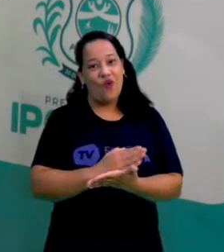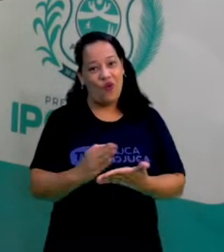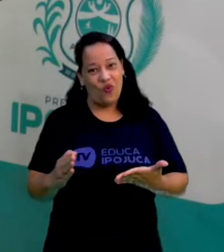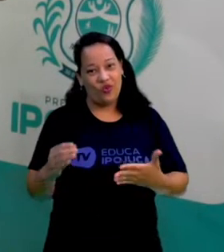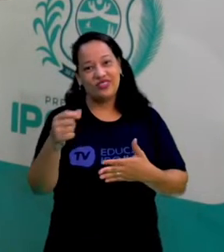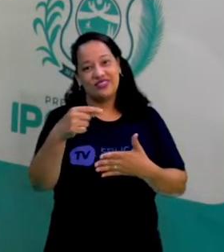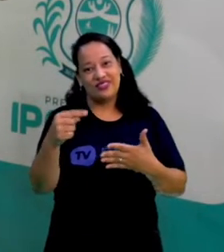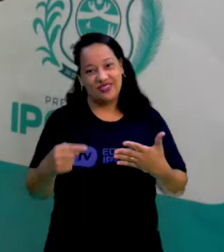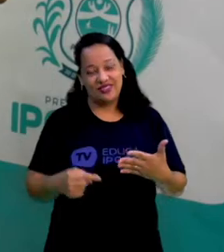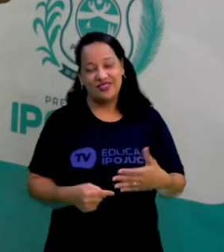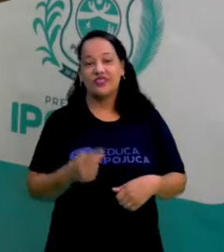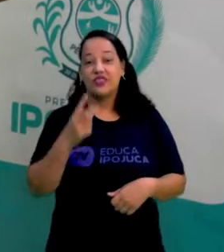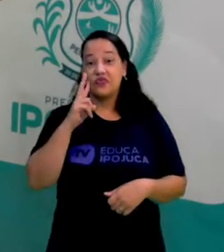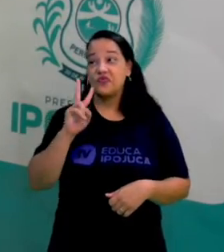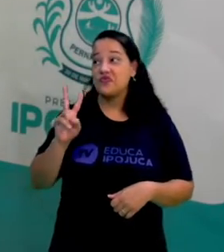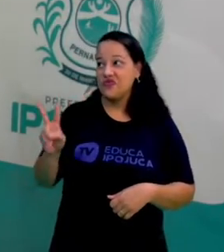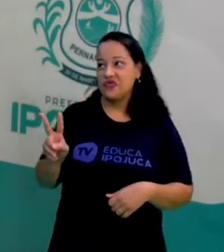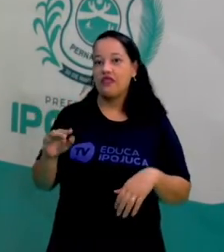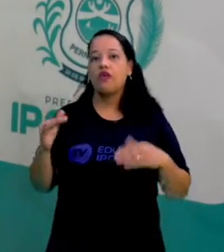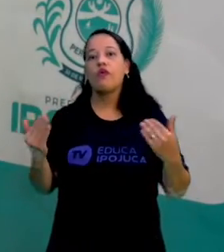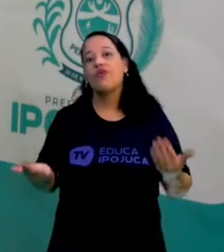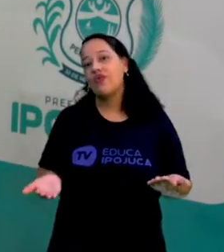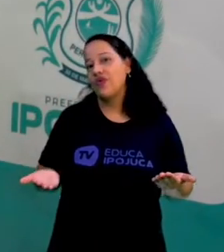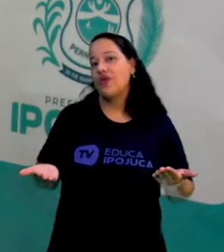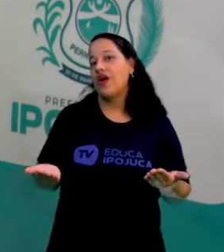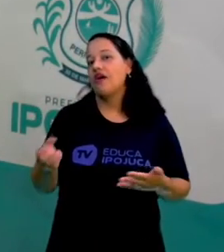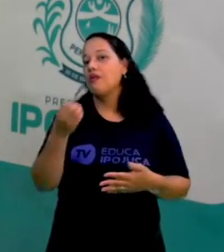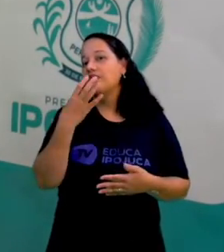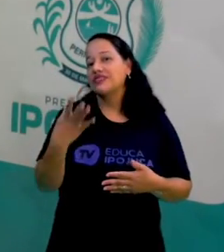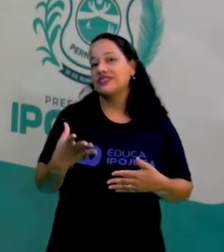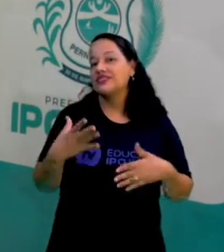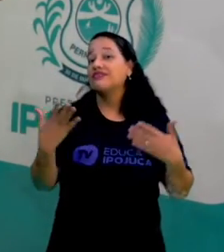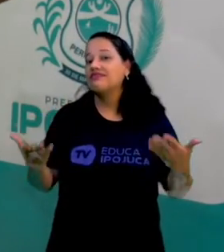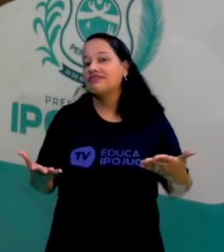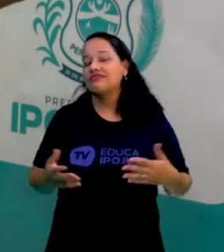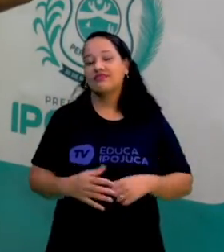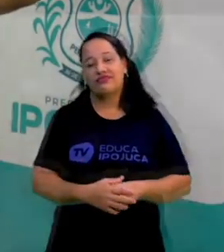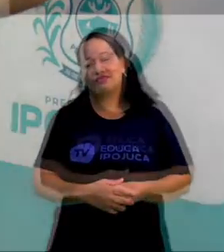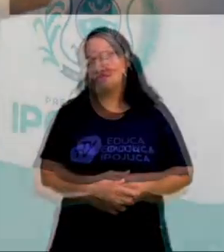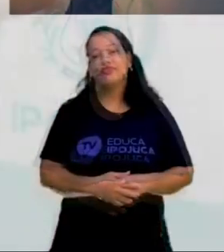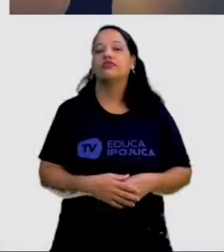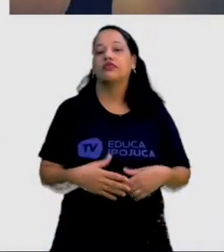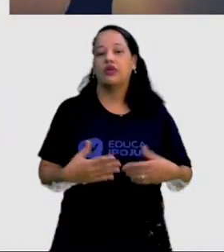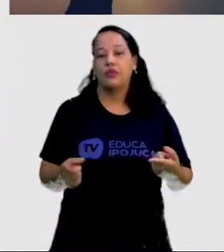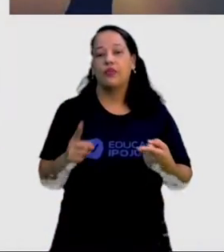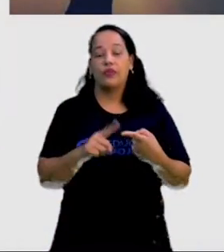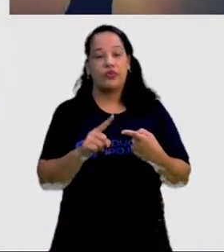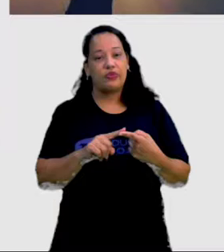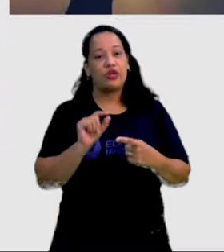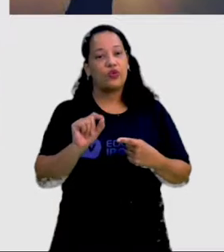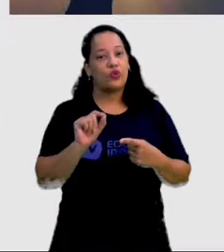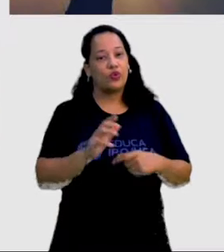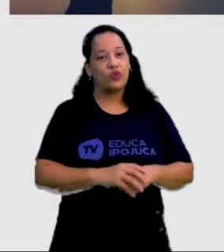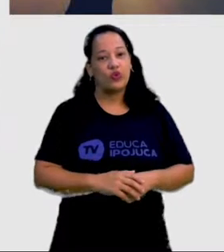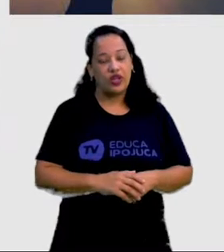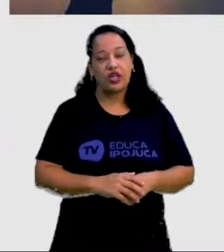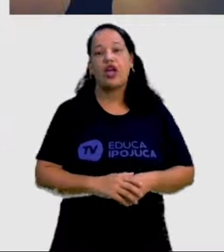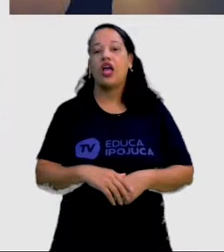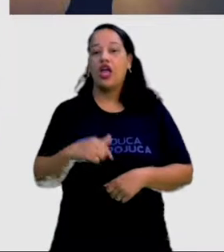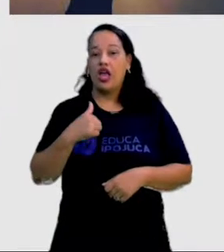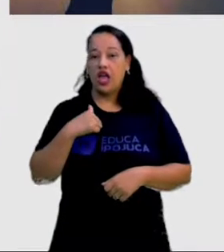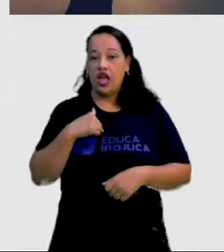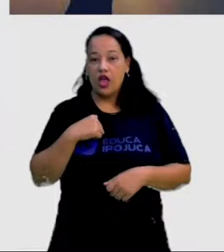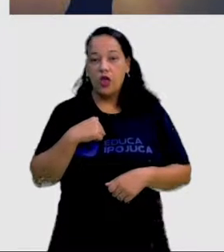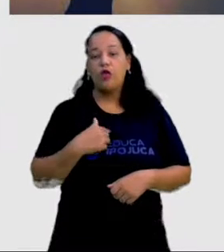olhar juntos que benefícios são esses que a gente pode encontrar. Primeiro, né? Melhora a disposição,